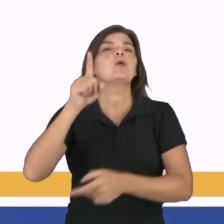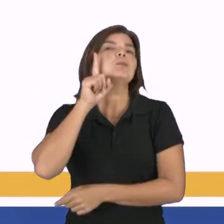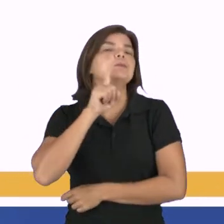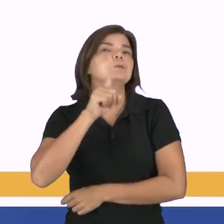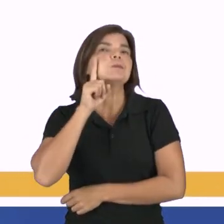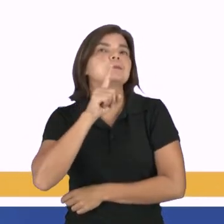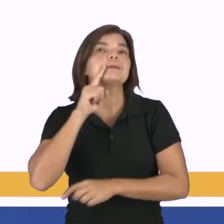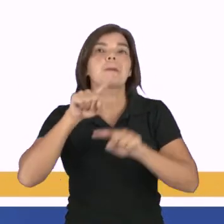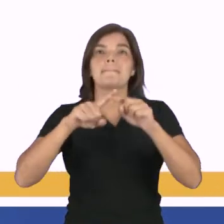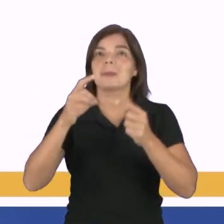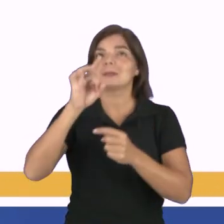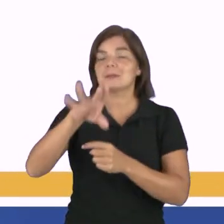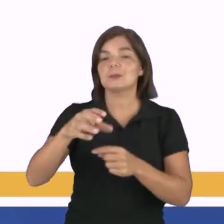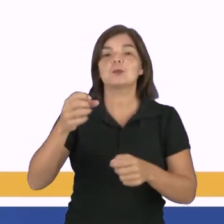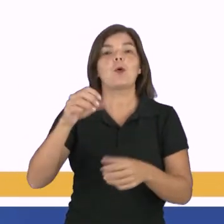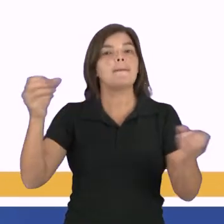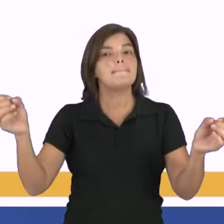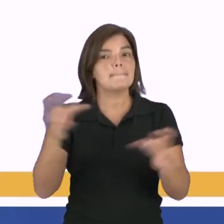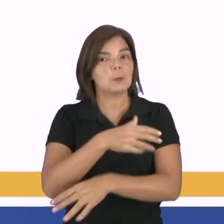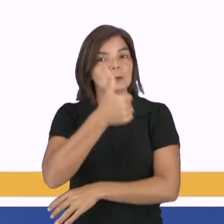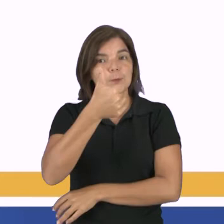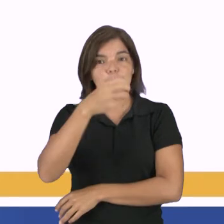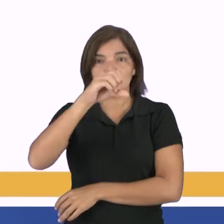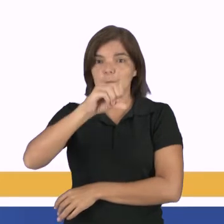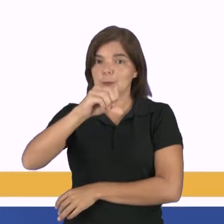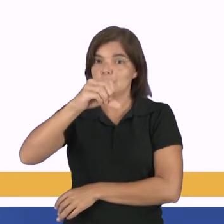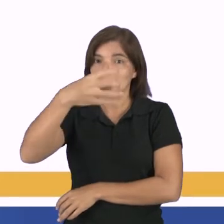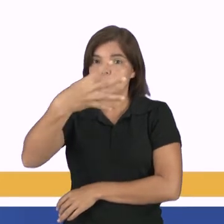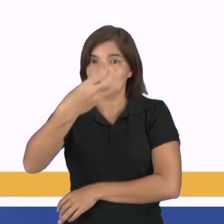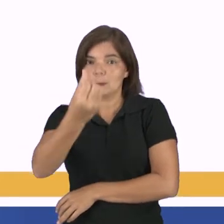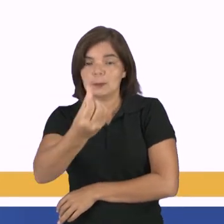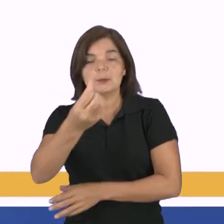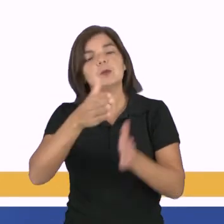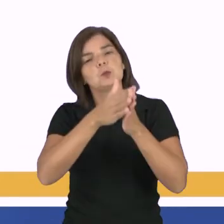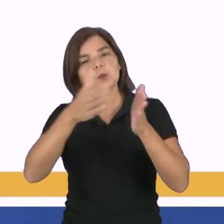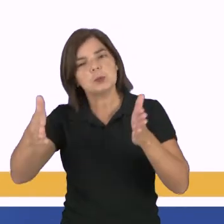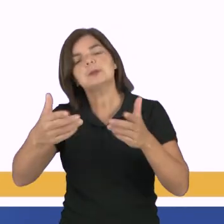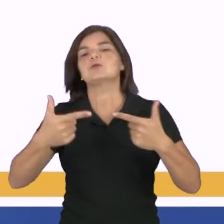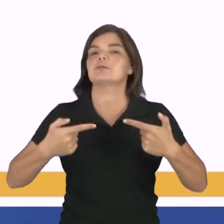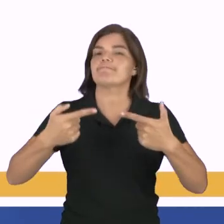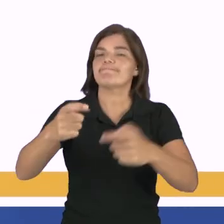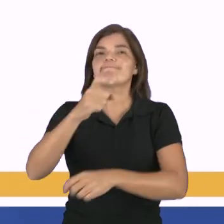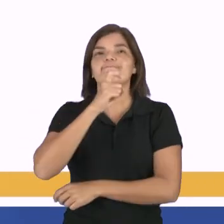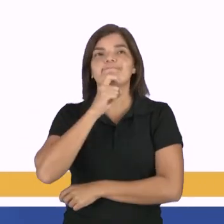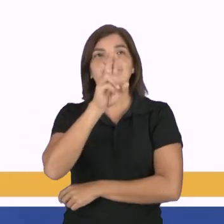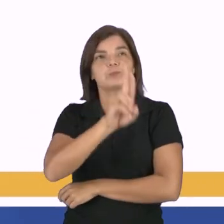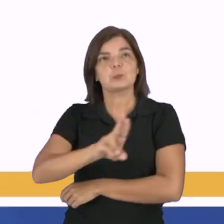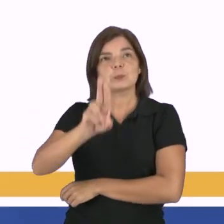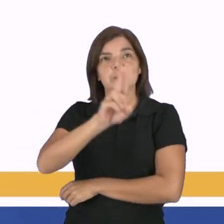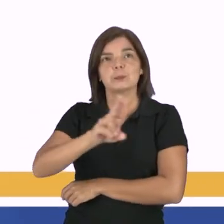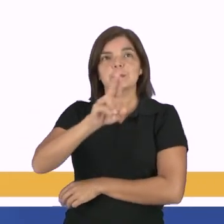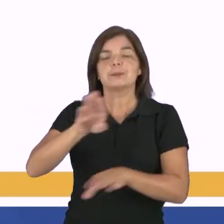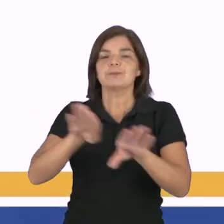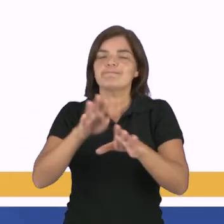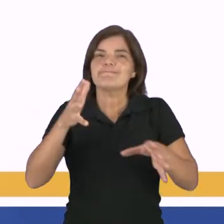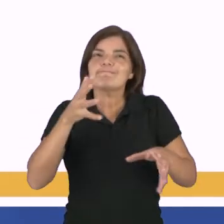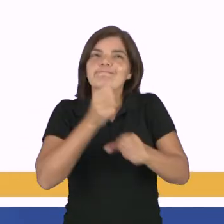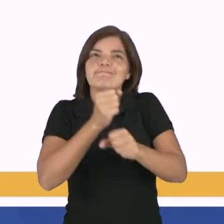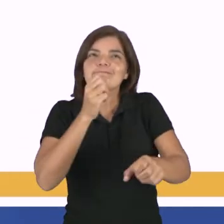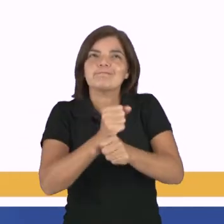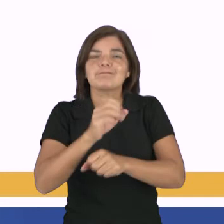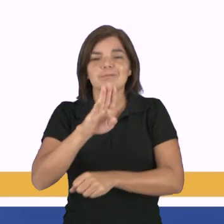Unidos, mas só ficou pronto em 1946, durante a Guerra Fria. Utilizado basicamente para cálculos